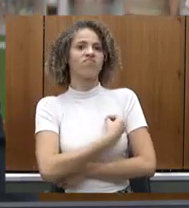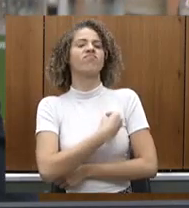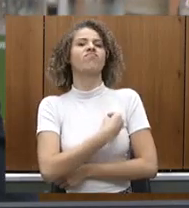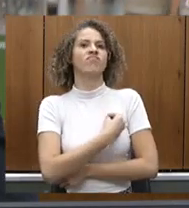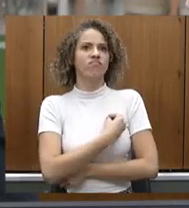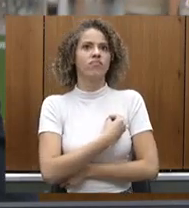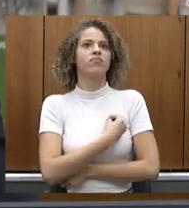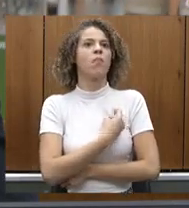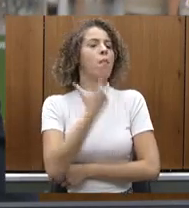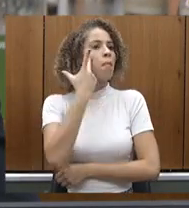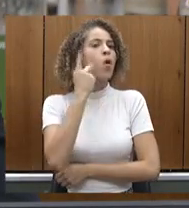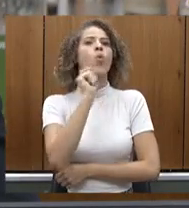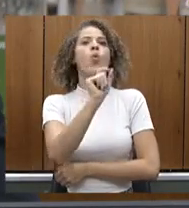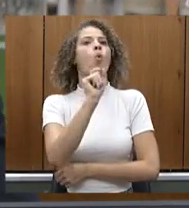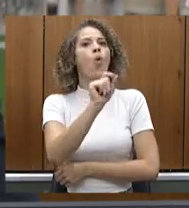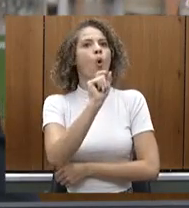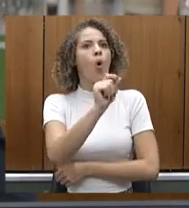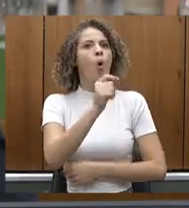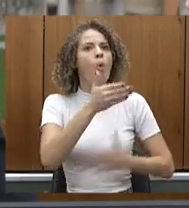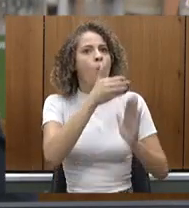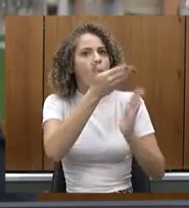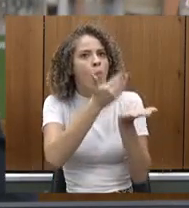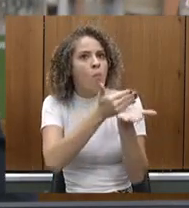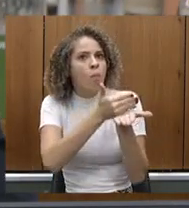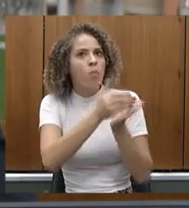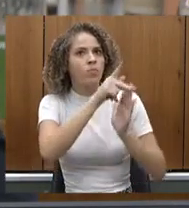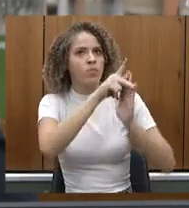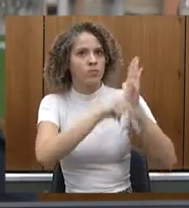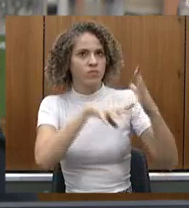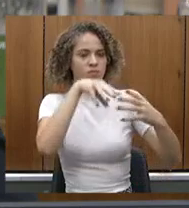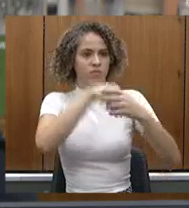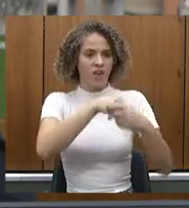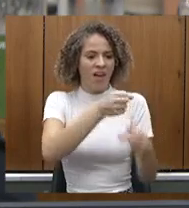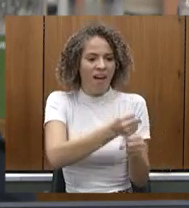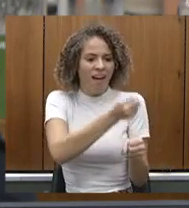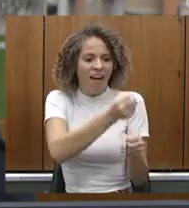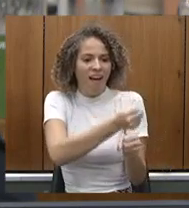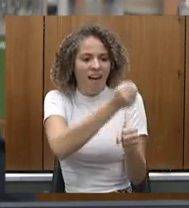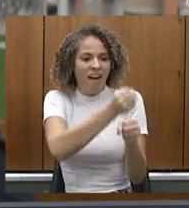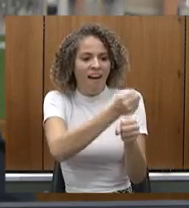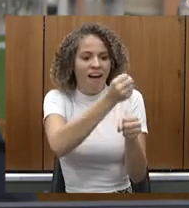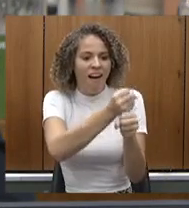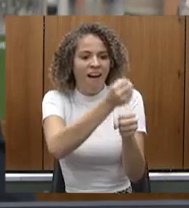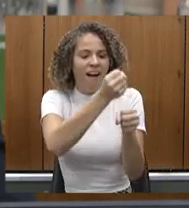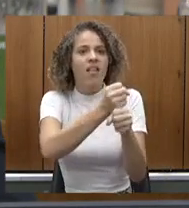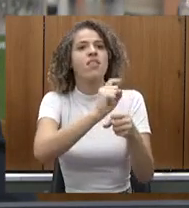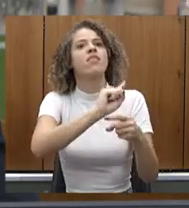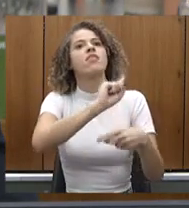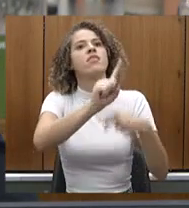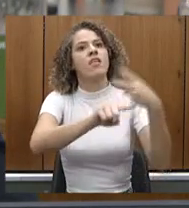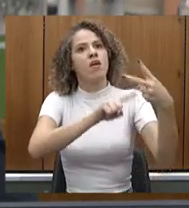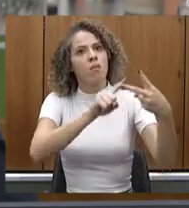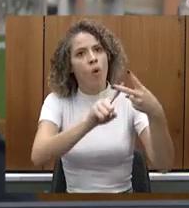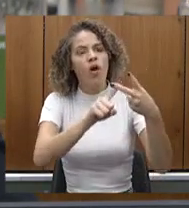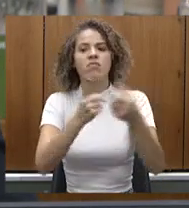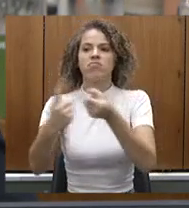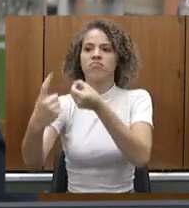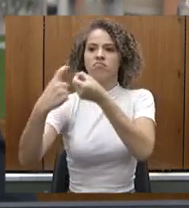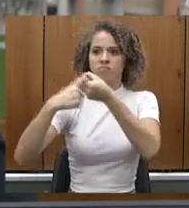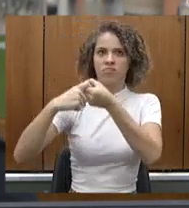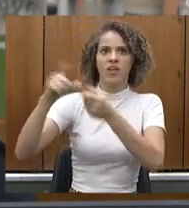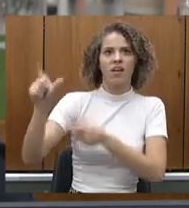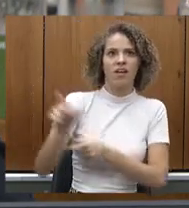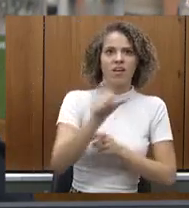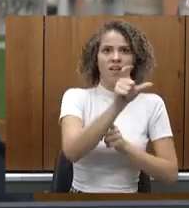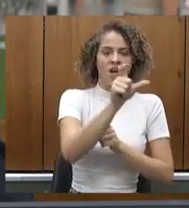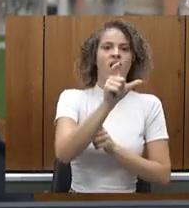para fazer o projeto arquitetônico da obra, para depois a gente fazer o convênio dos 40 milhões para a execução da